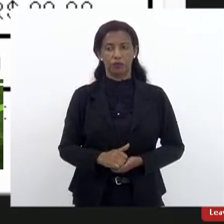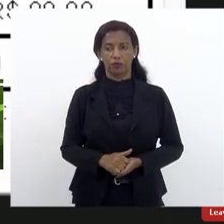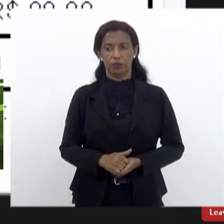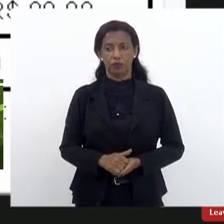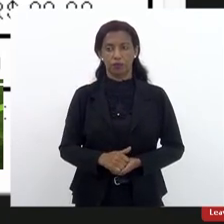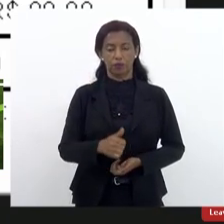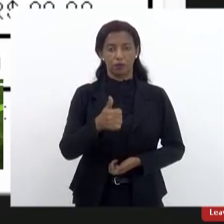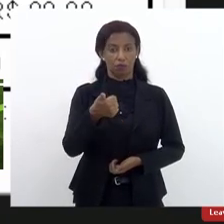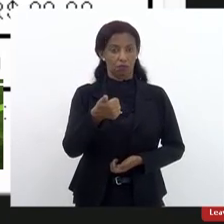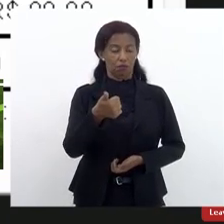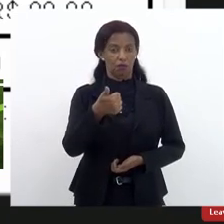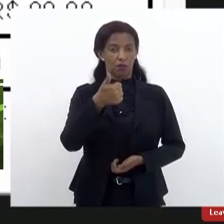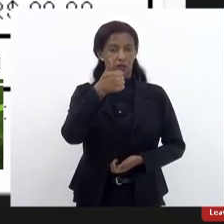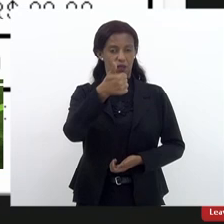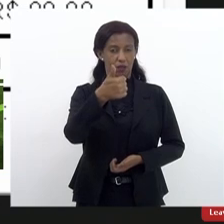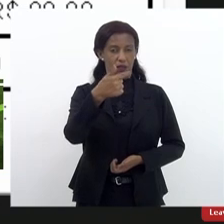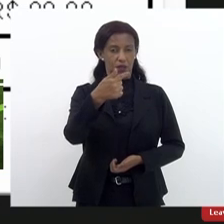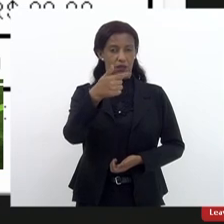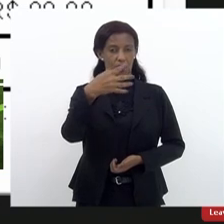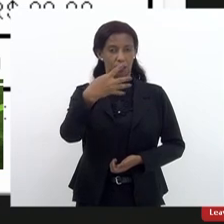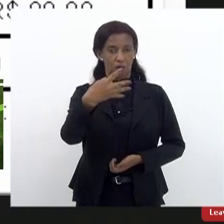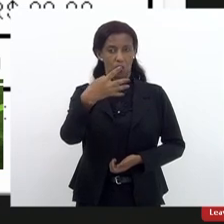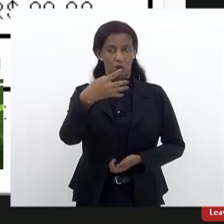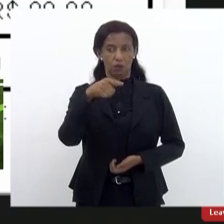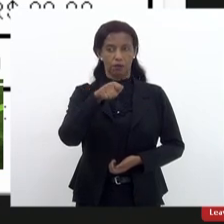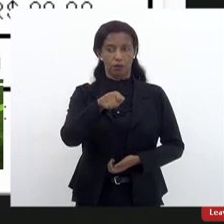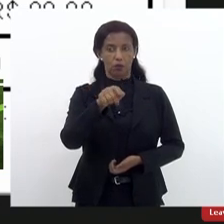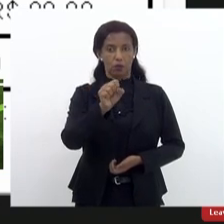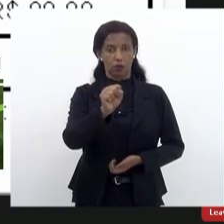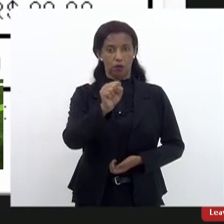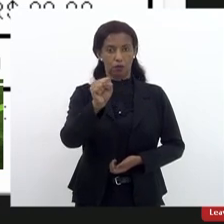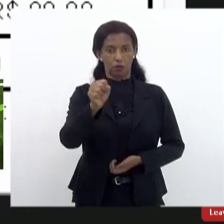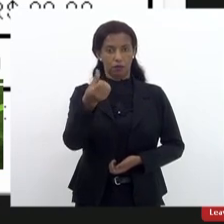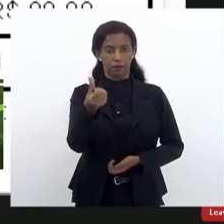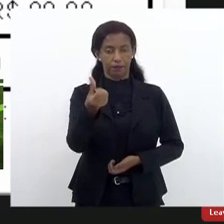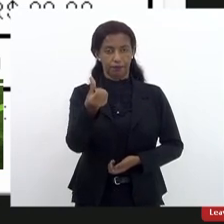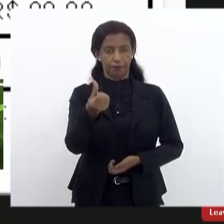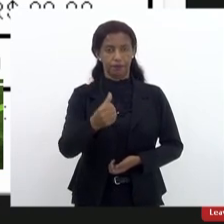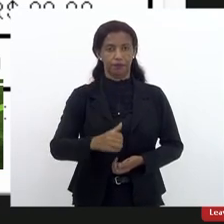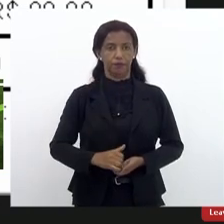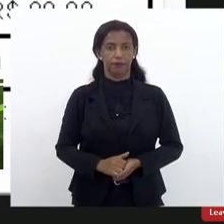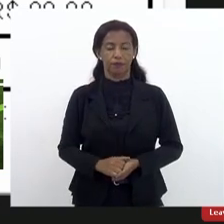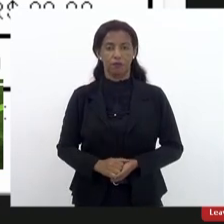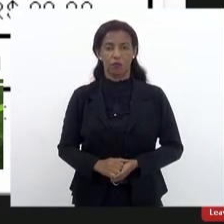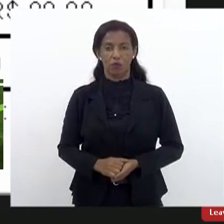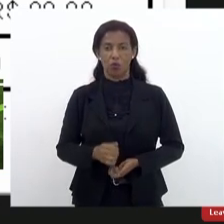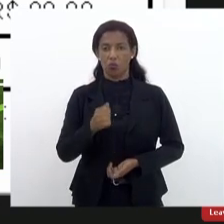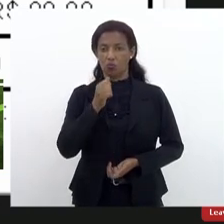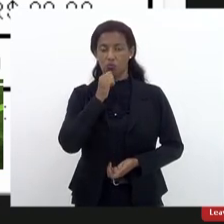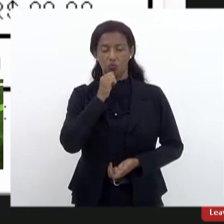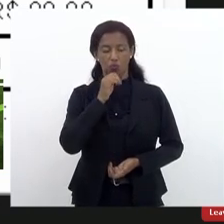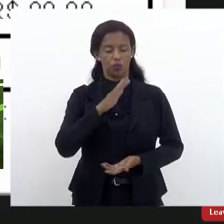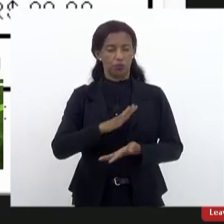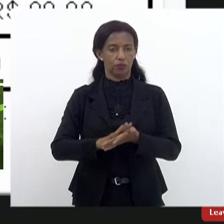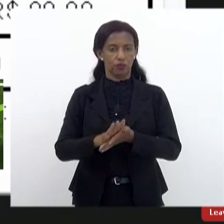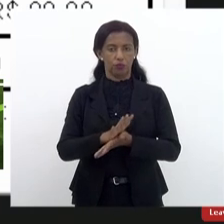a previsão era de R 174.886,00, também não houve execução. E a previsão, pelo menos